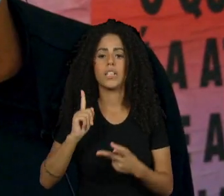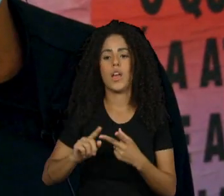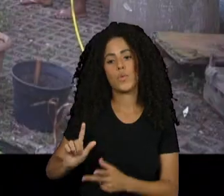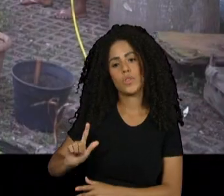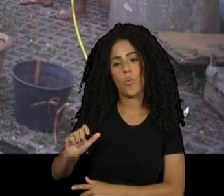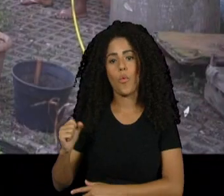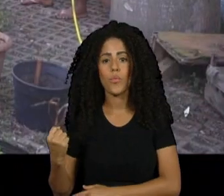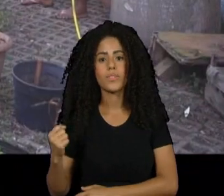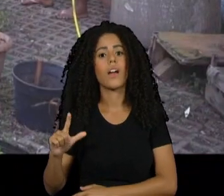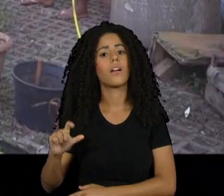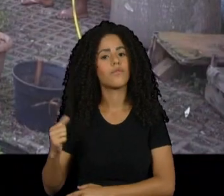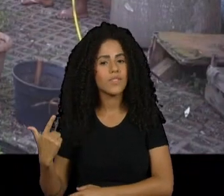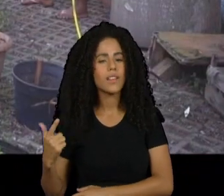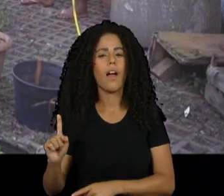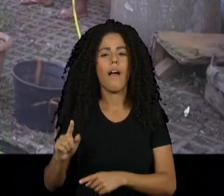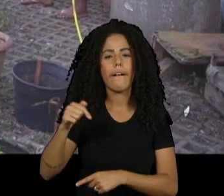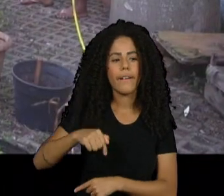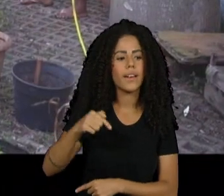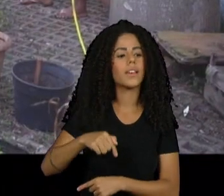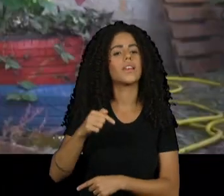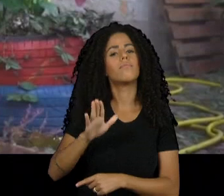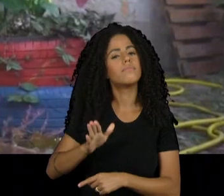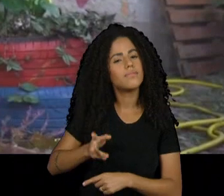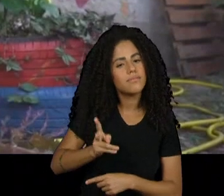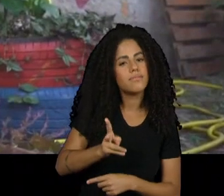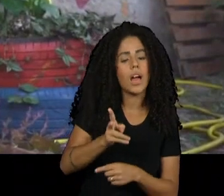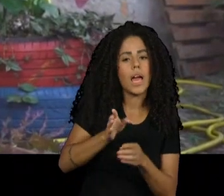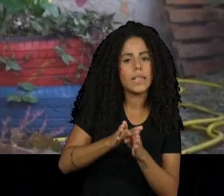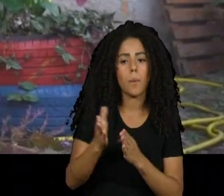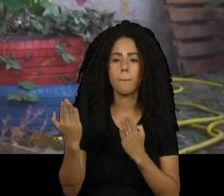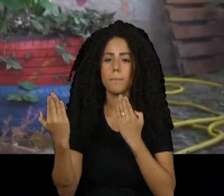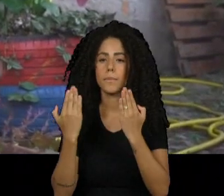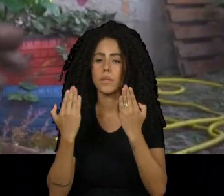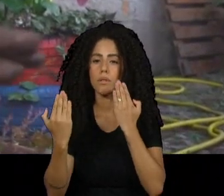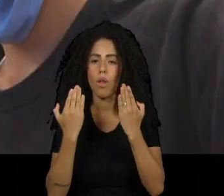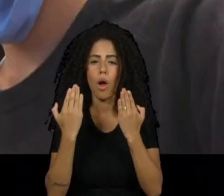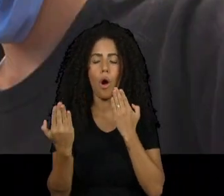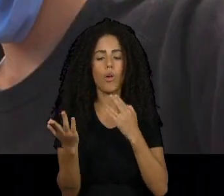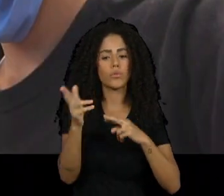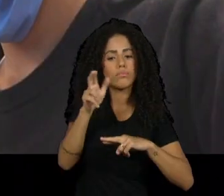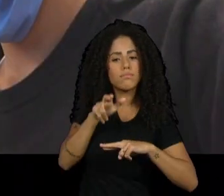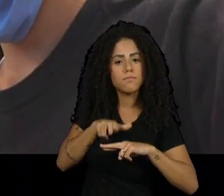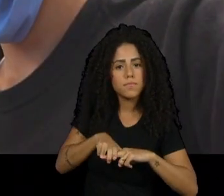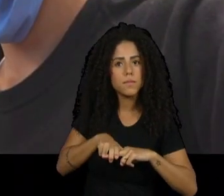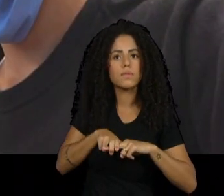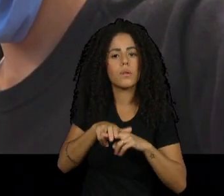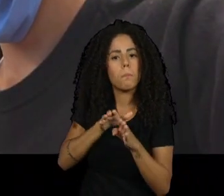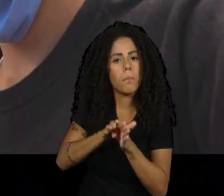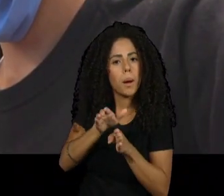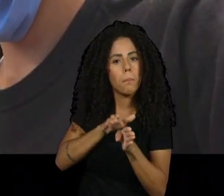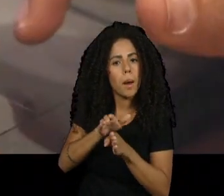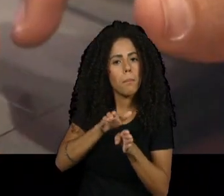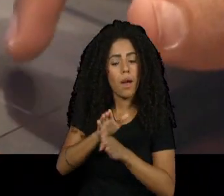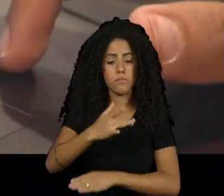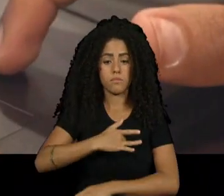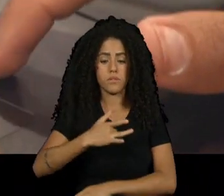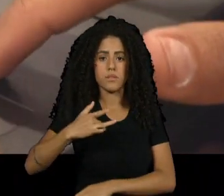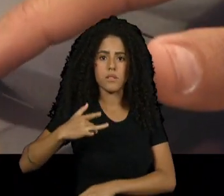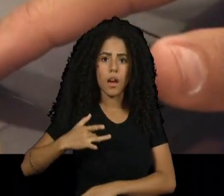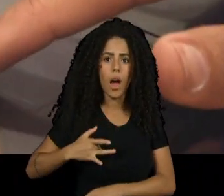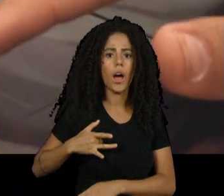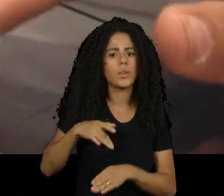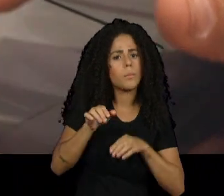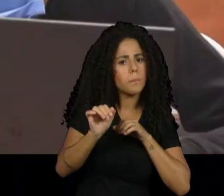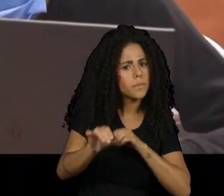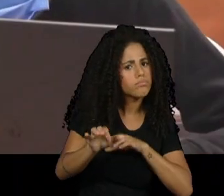Maranhão. Passam por atendimento social e psicológico, né? E tem toda essa articulação de rede, que eu falo, rede de saúde, a rede de